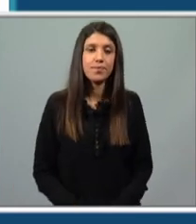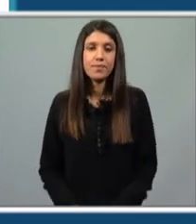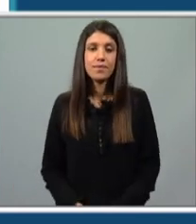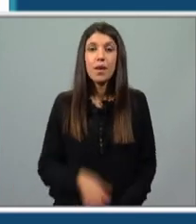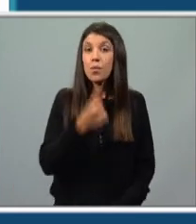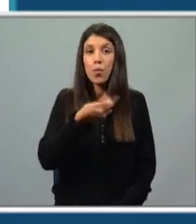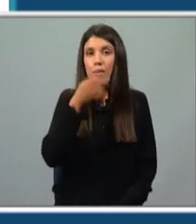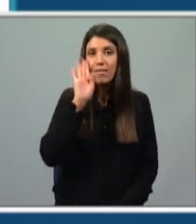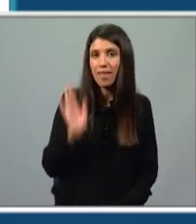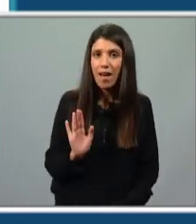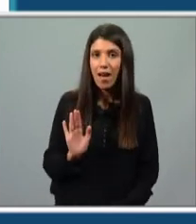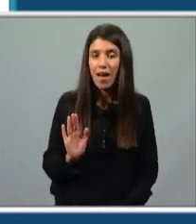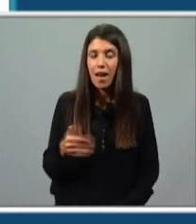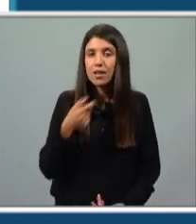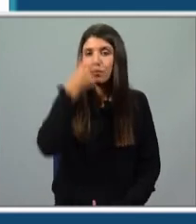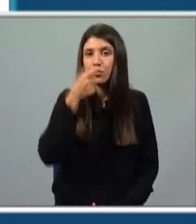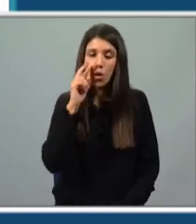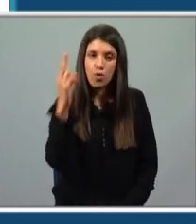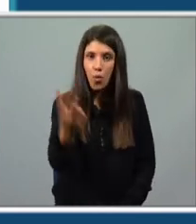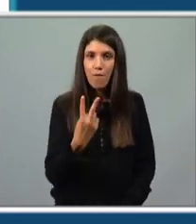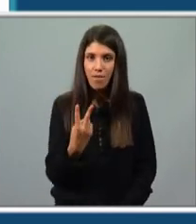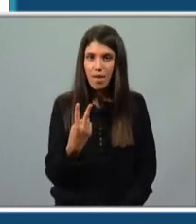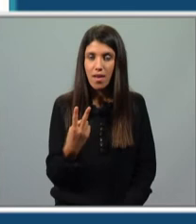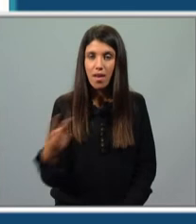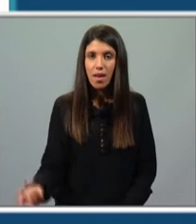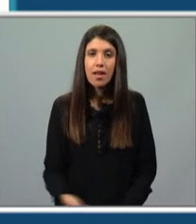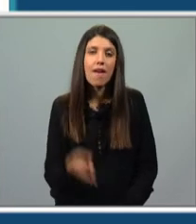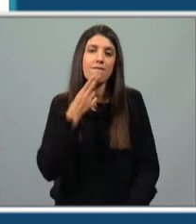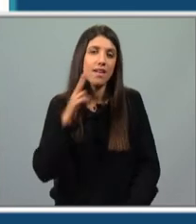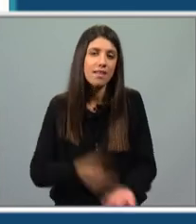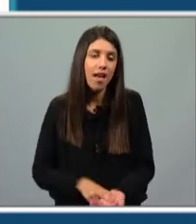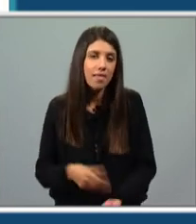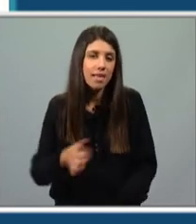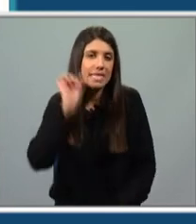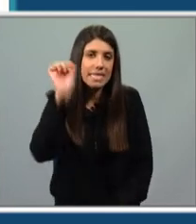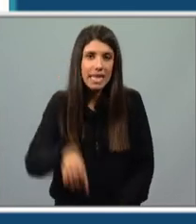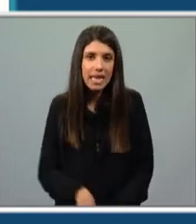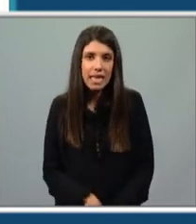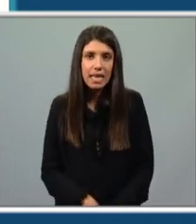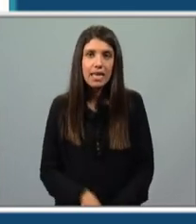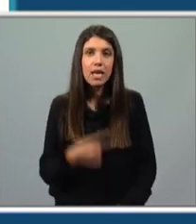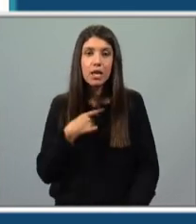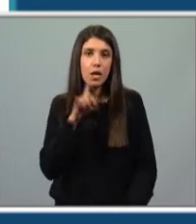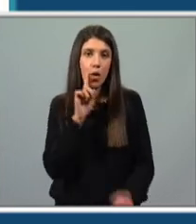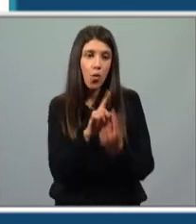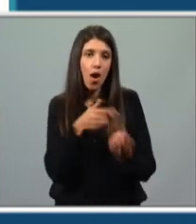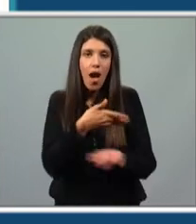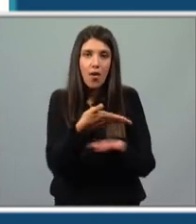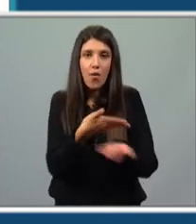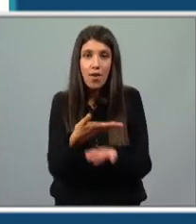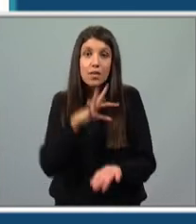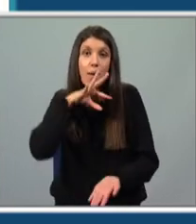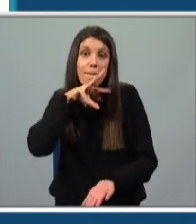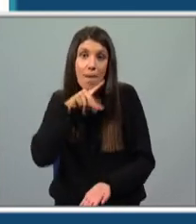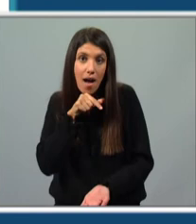boa tarde, caros telespectadores. É verdade, sim. Consegui estar à conversa com a